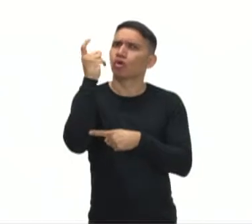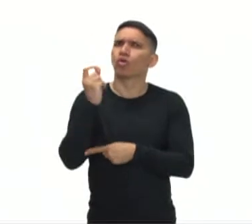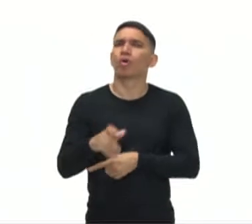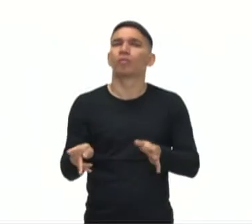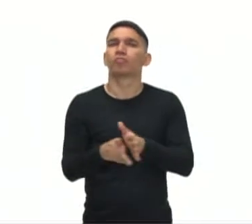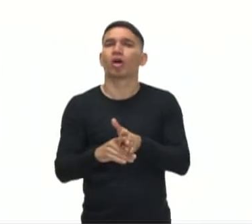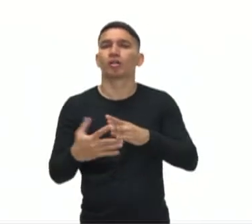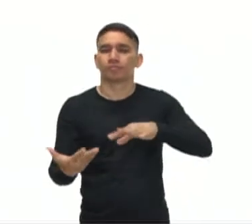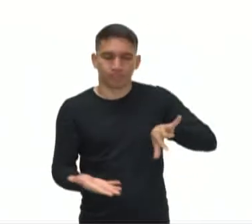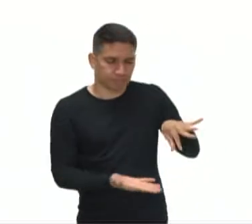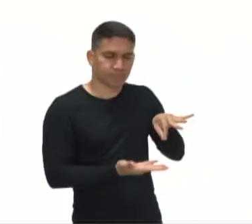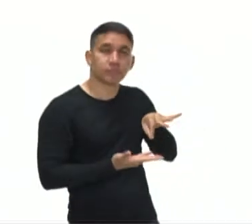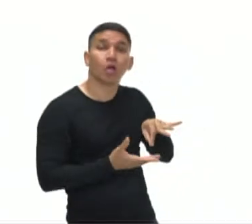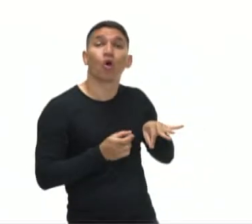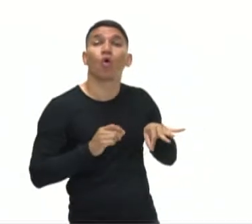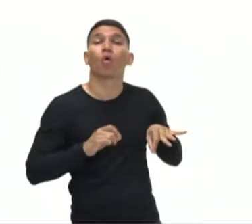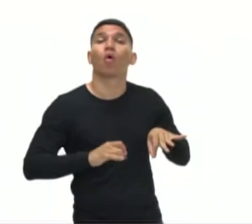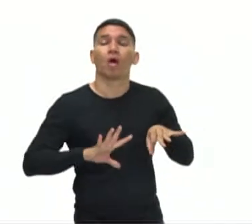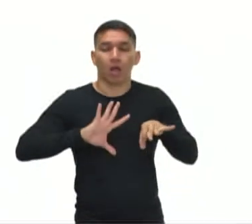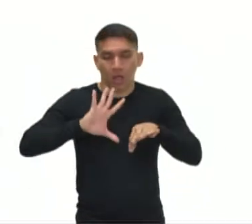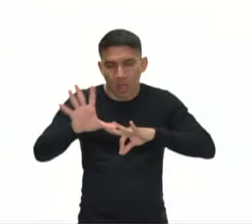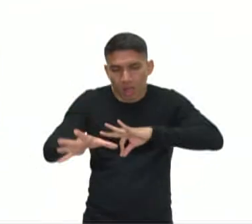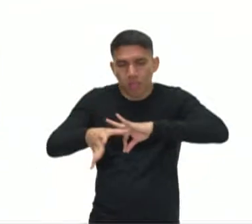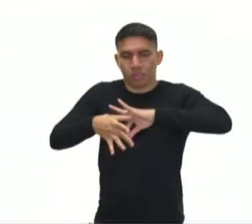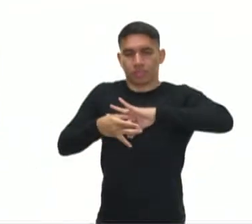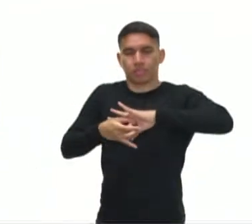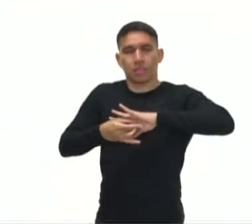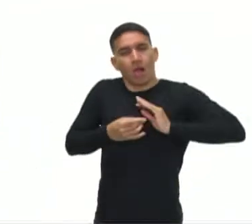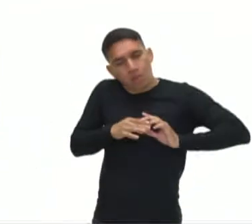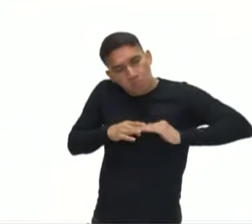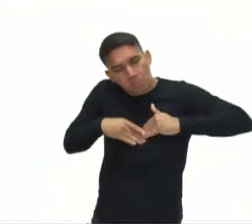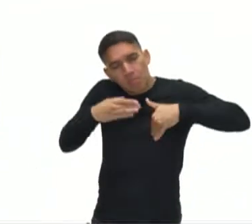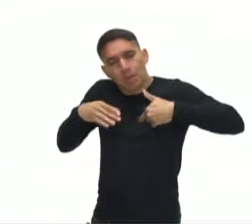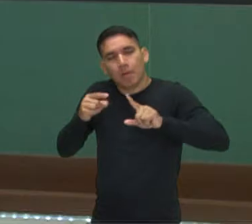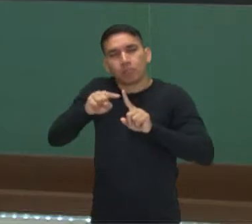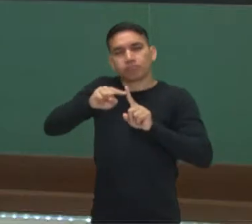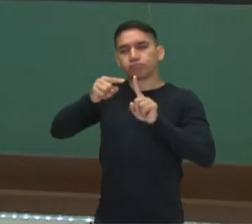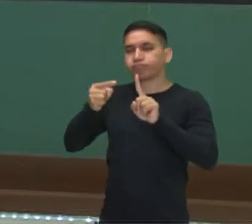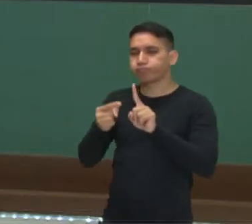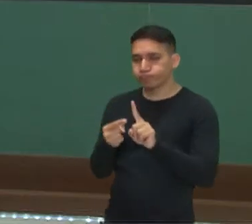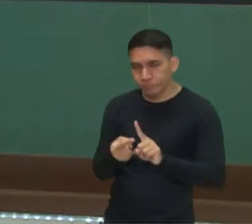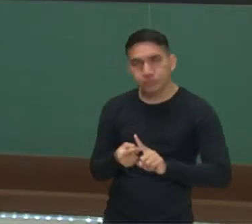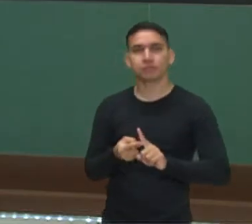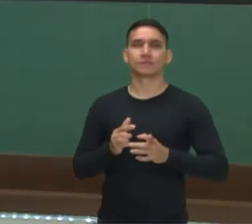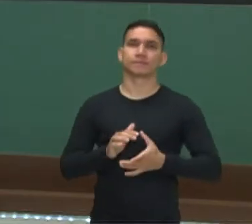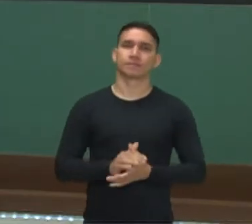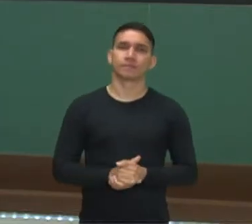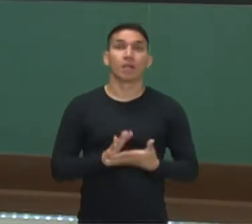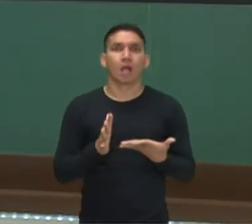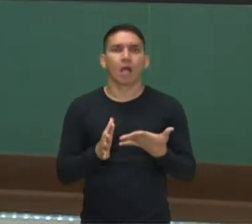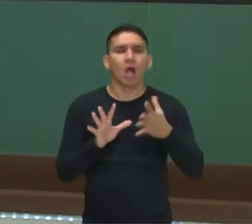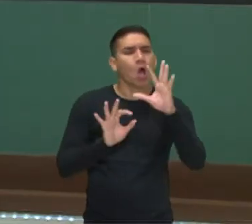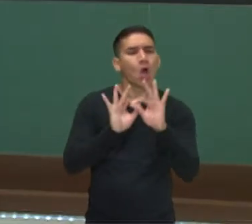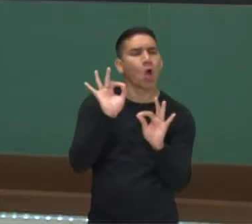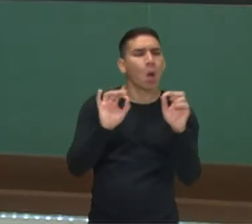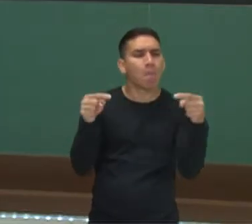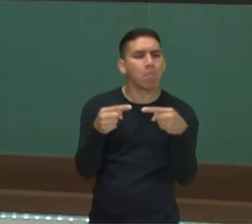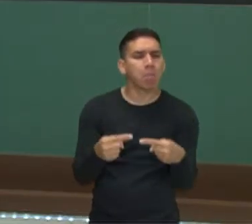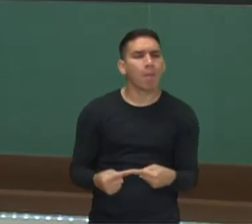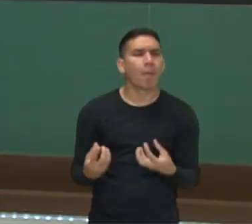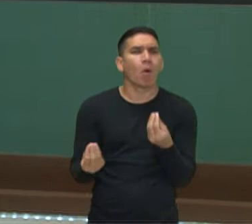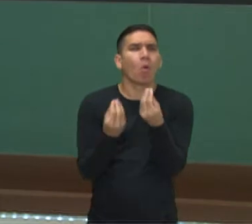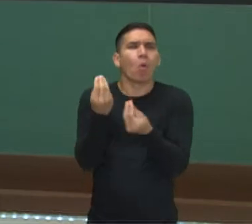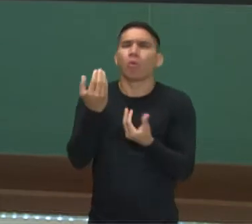a nutrição, a acomodação, o desenvolvimento do feto. As estruturas do sistema genital